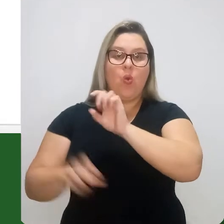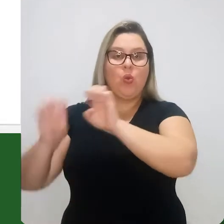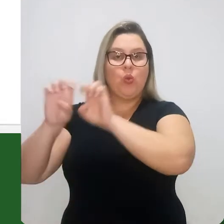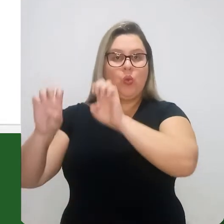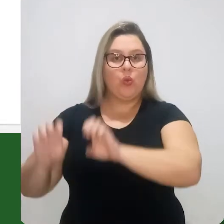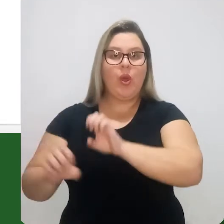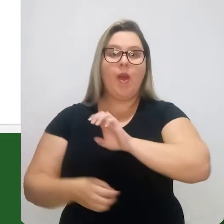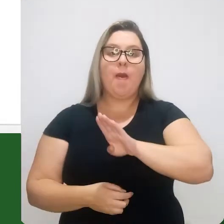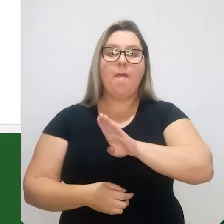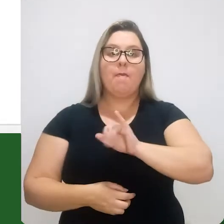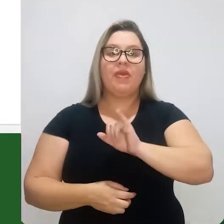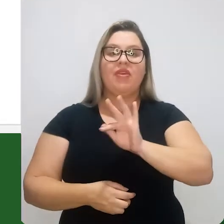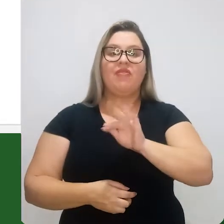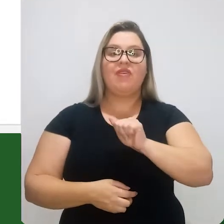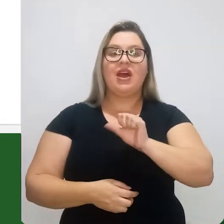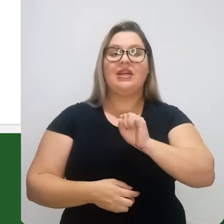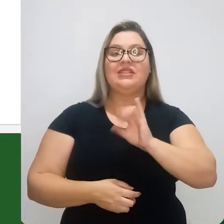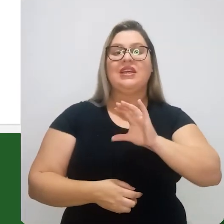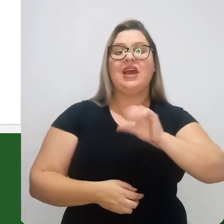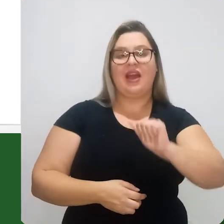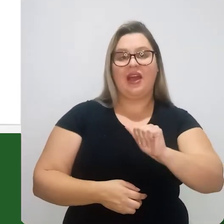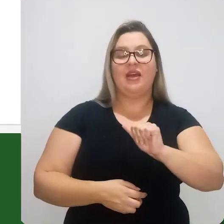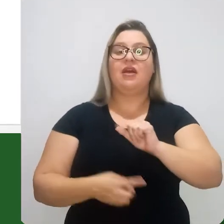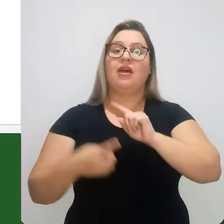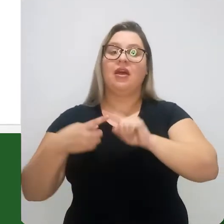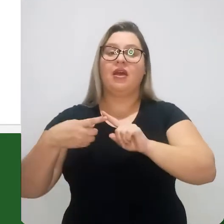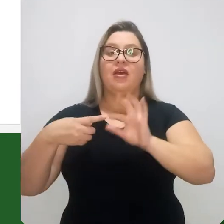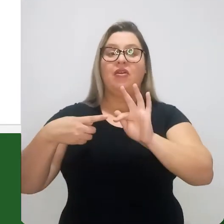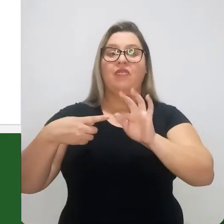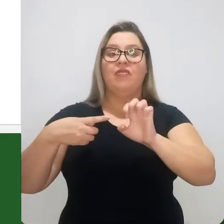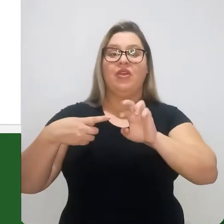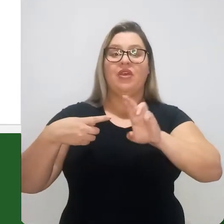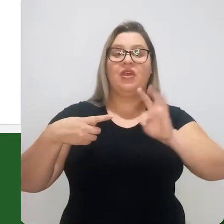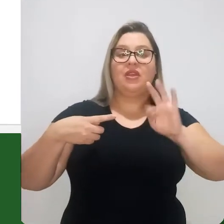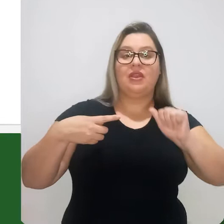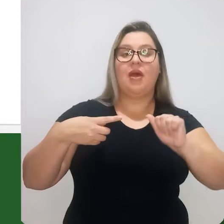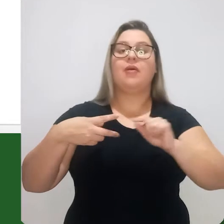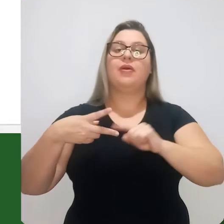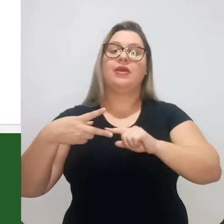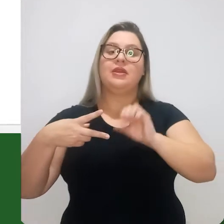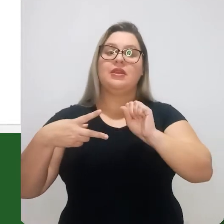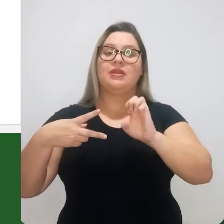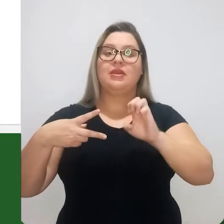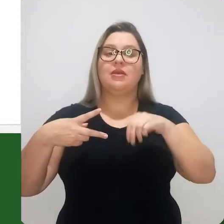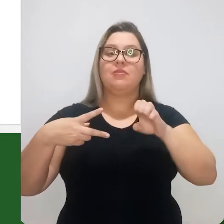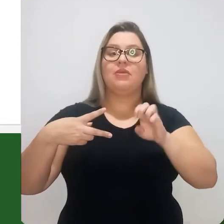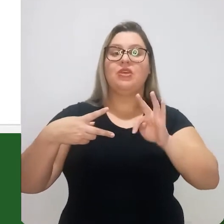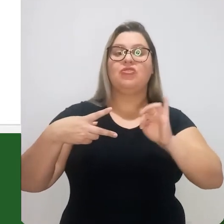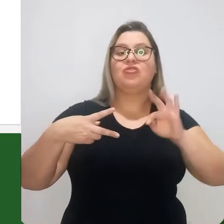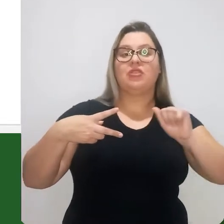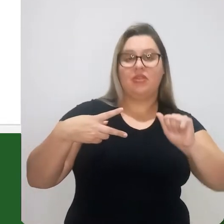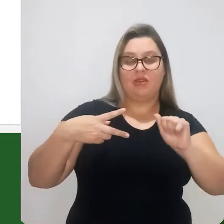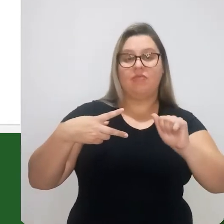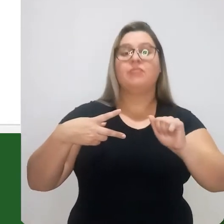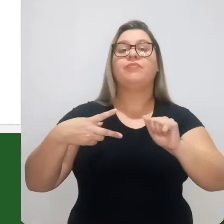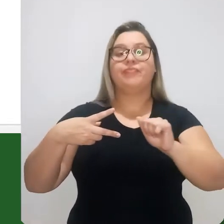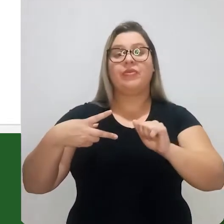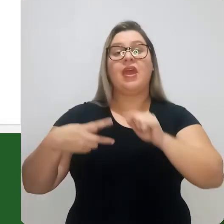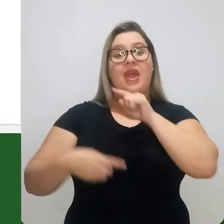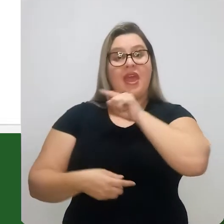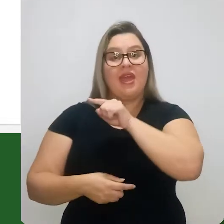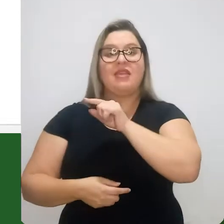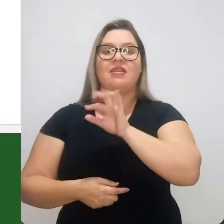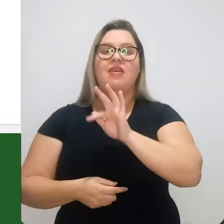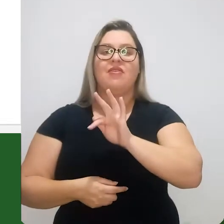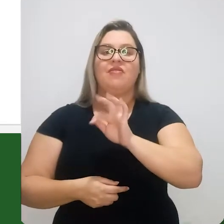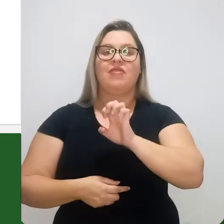uma microestrutura bifásica, ferrita mais sementita. E, no caso, em algumas situações,